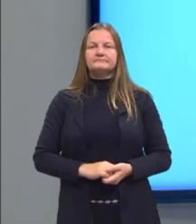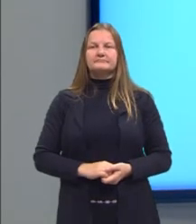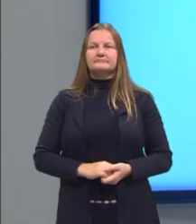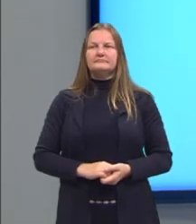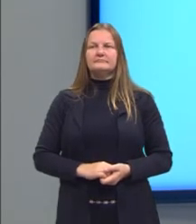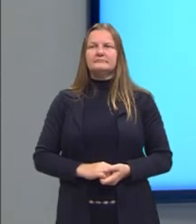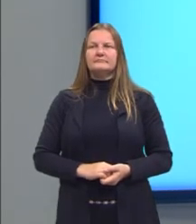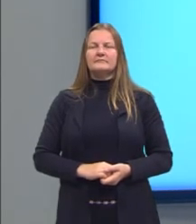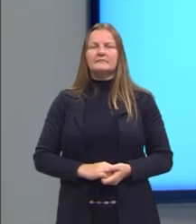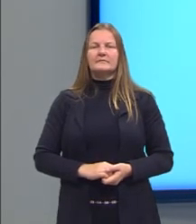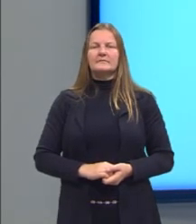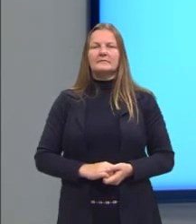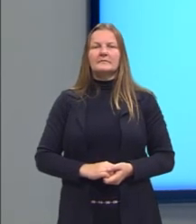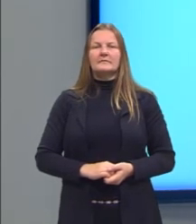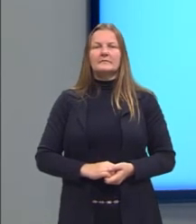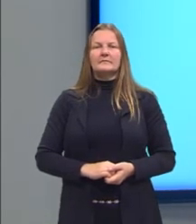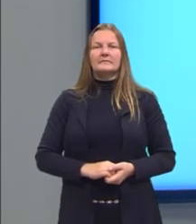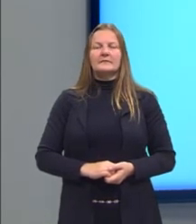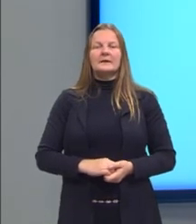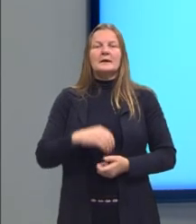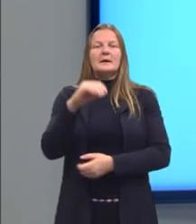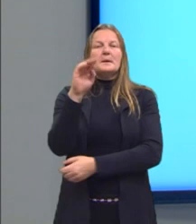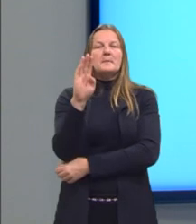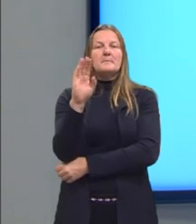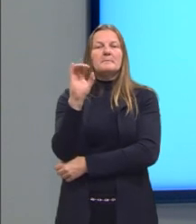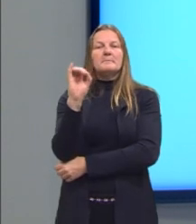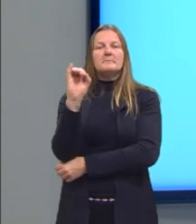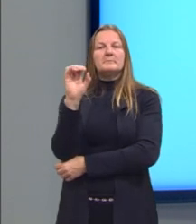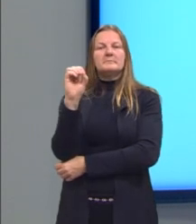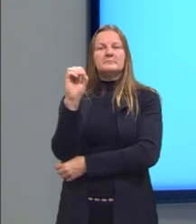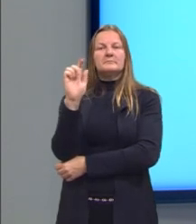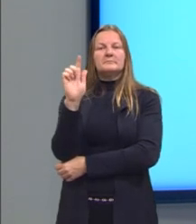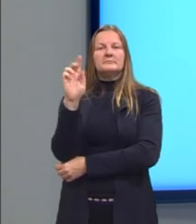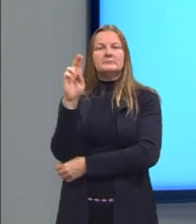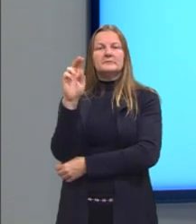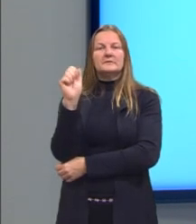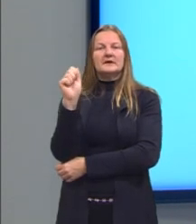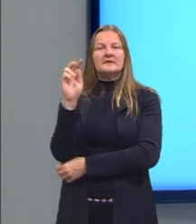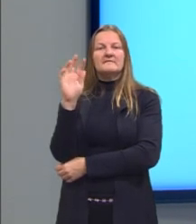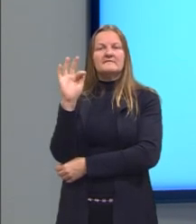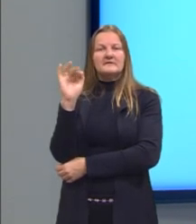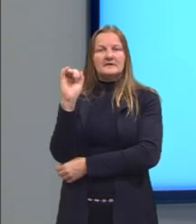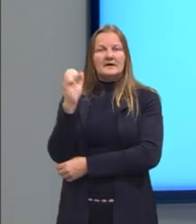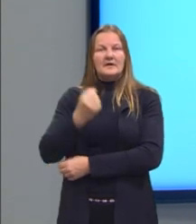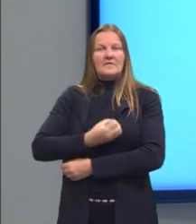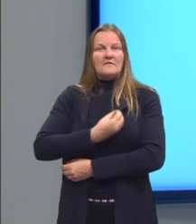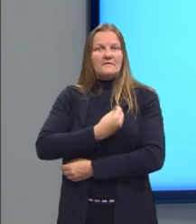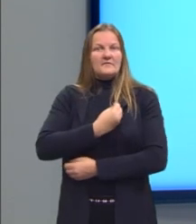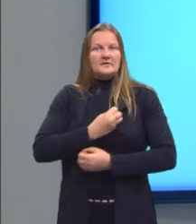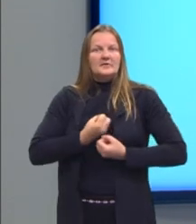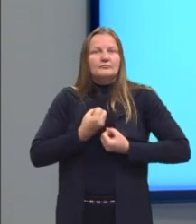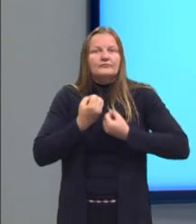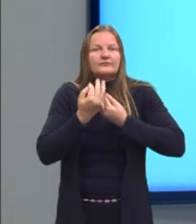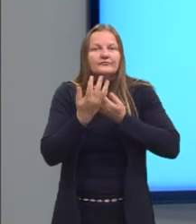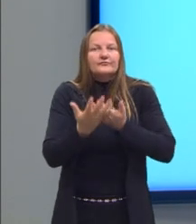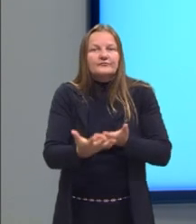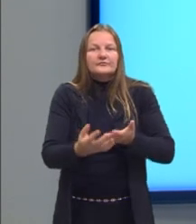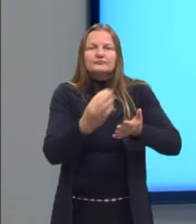A biografia é um gênero textual que descreve a trajetória de determinado indivíduo,